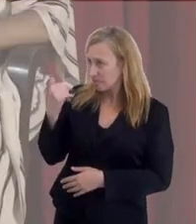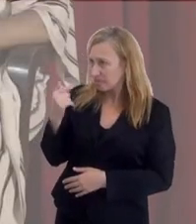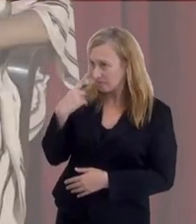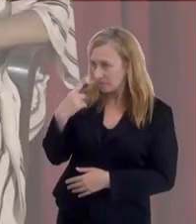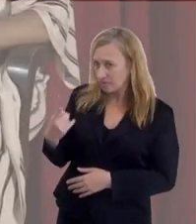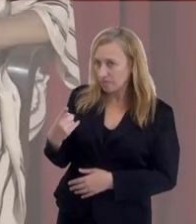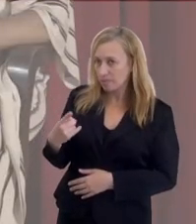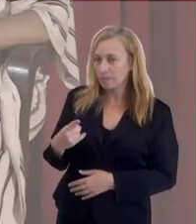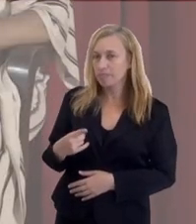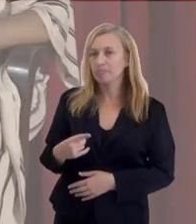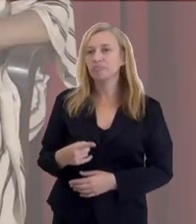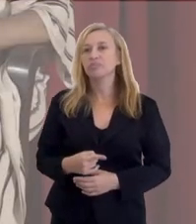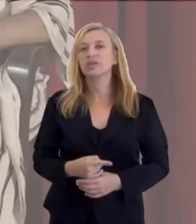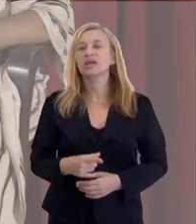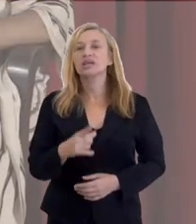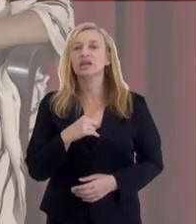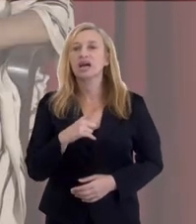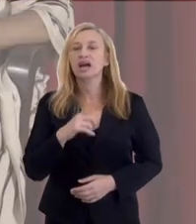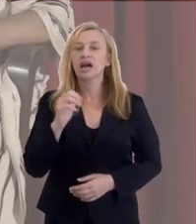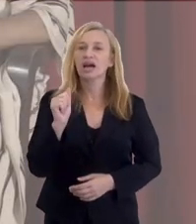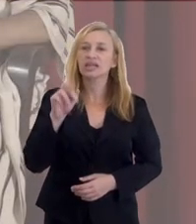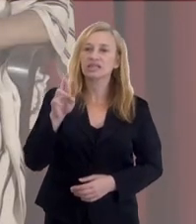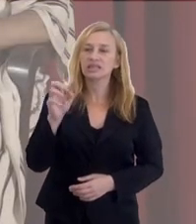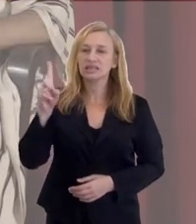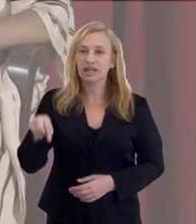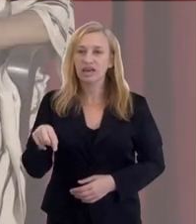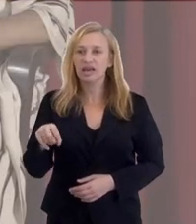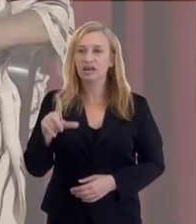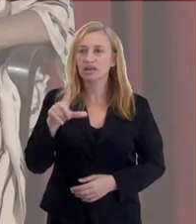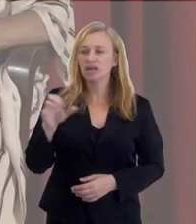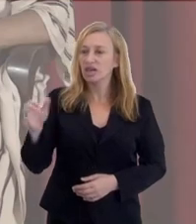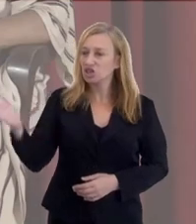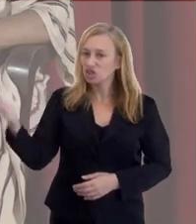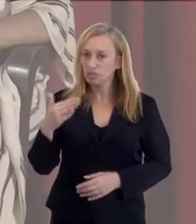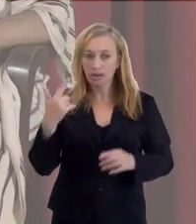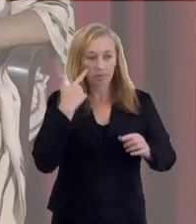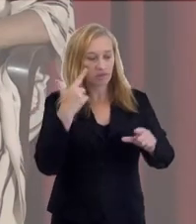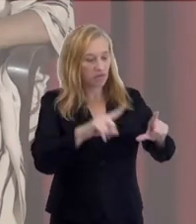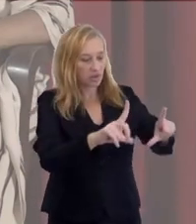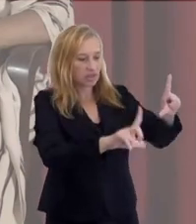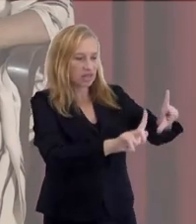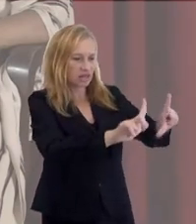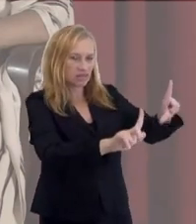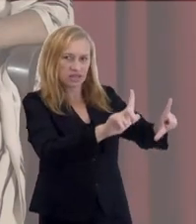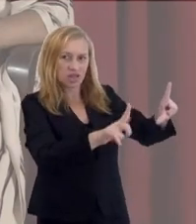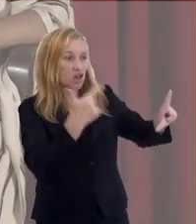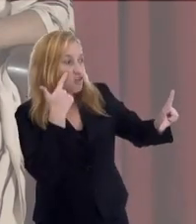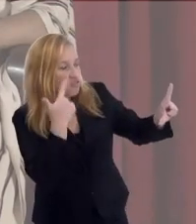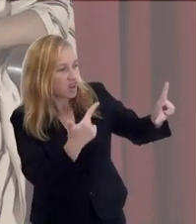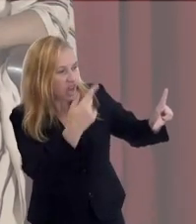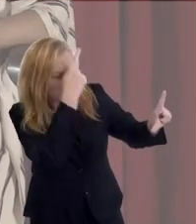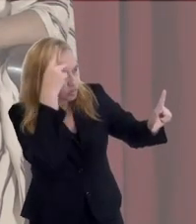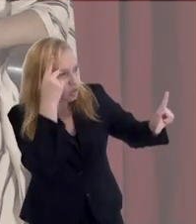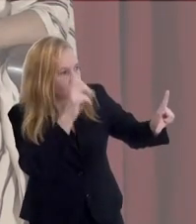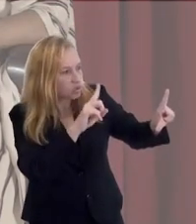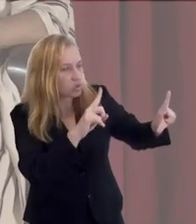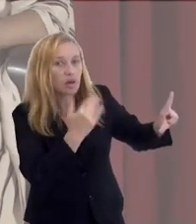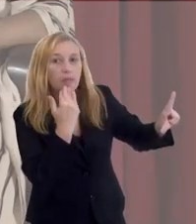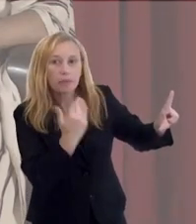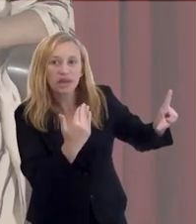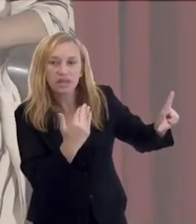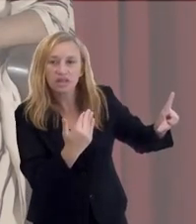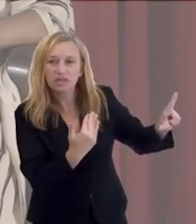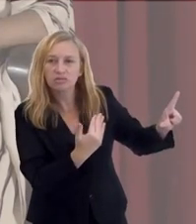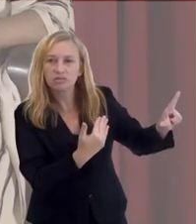não sei, tem uma cena que o André Luiz é chamado para ver uma televisãozinha, lembra? Em que ele iria ver as pessoas que estavam pedindo por ele.